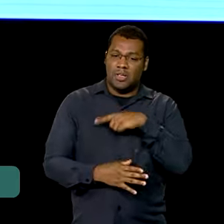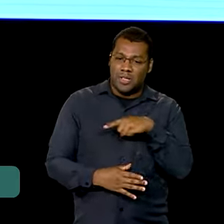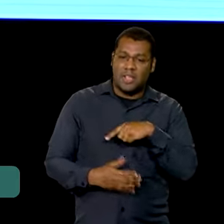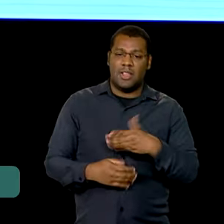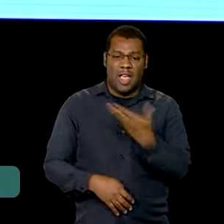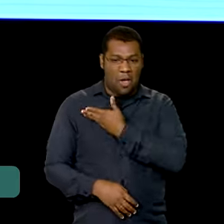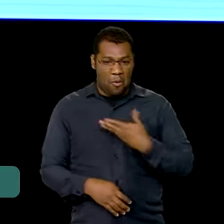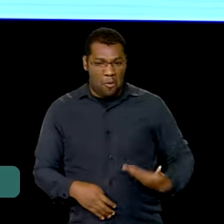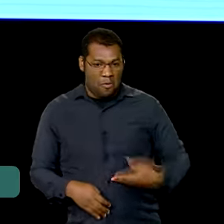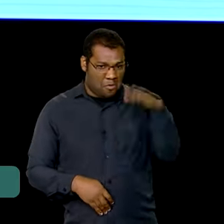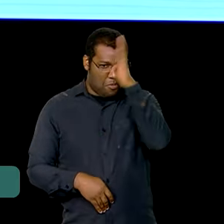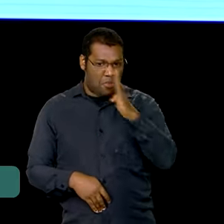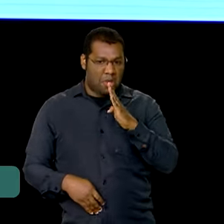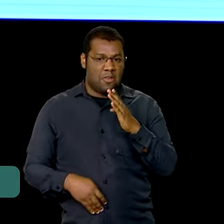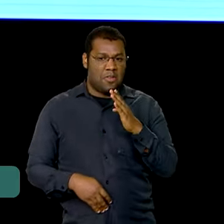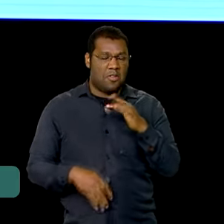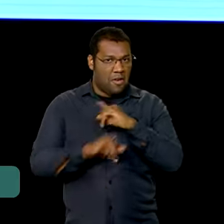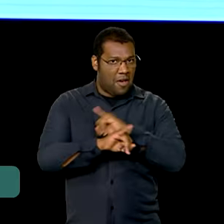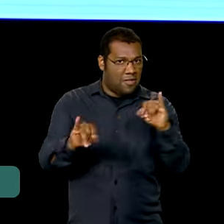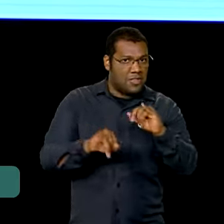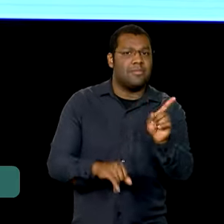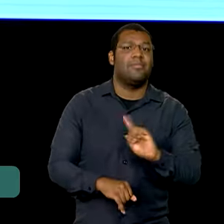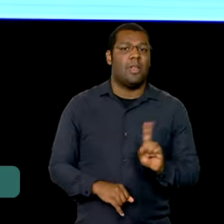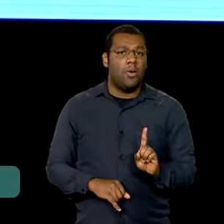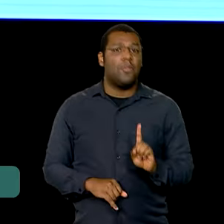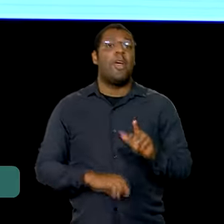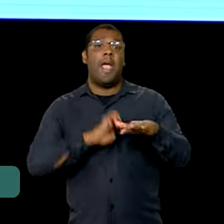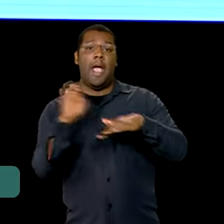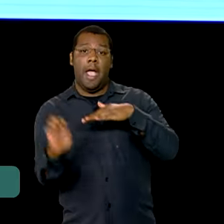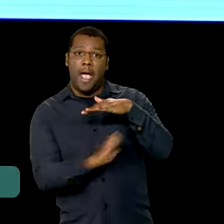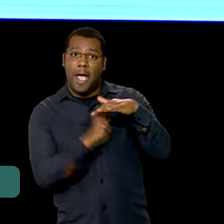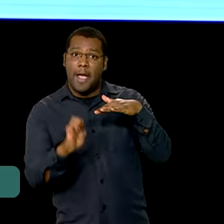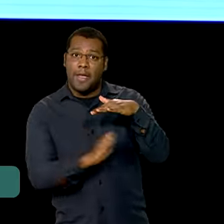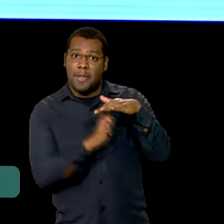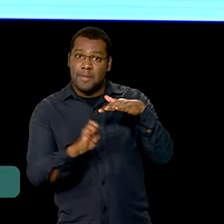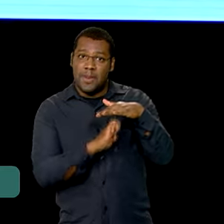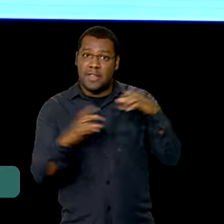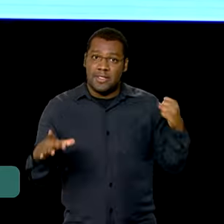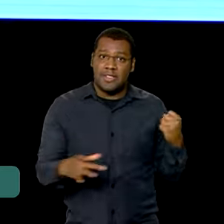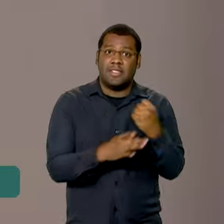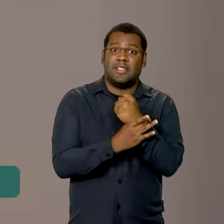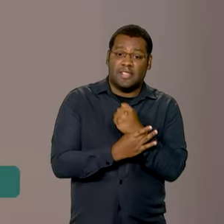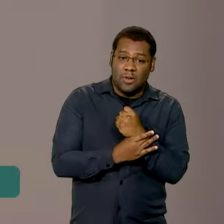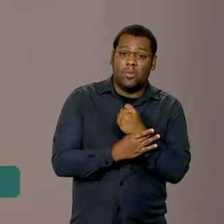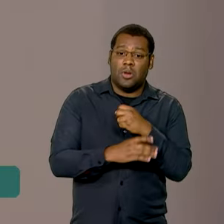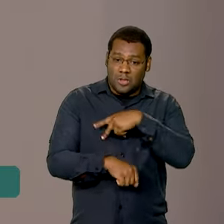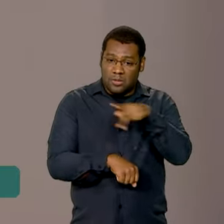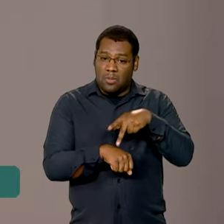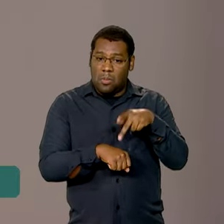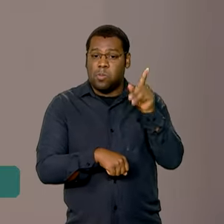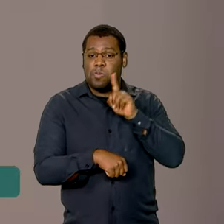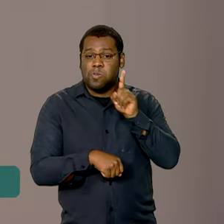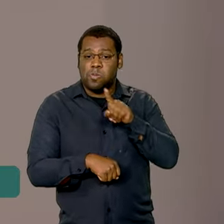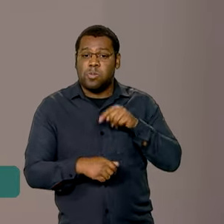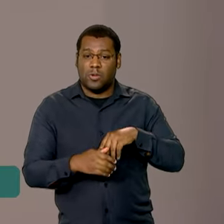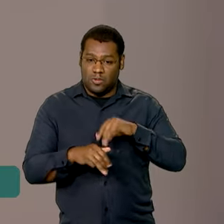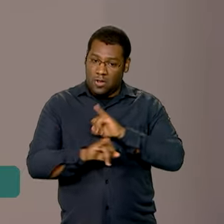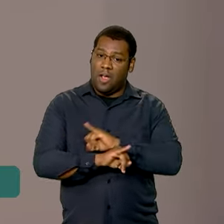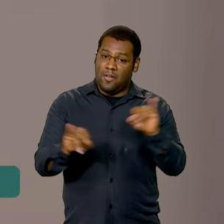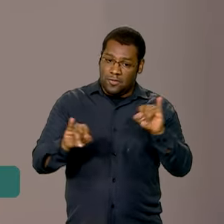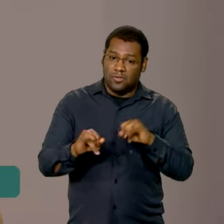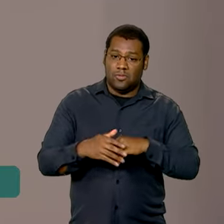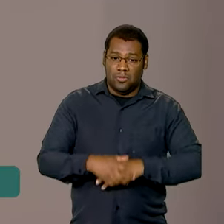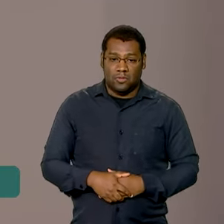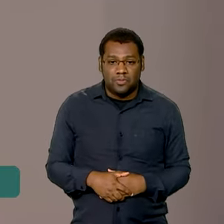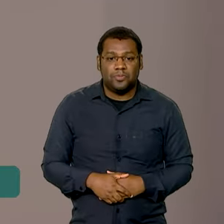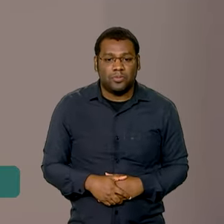brasileiro, quem está falando isso é a maior seguradora de seguro de viagens dos Estados Unidos. É isso. E com relação